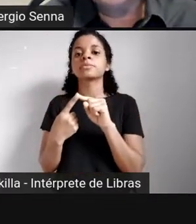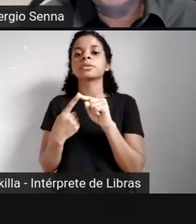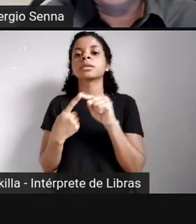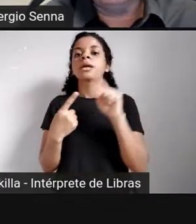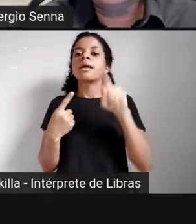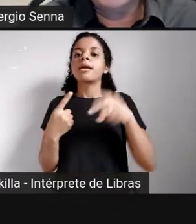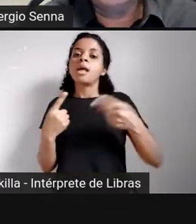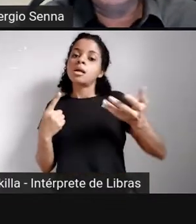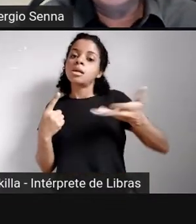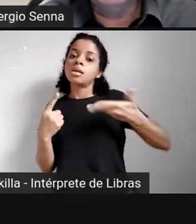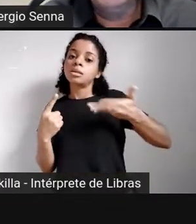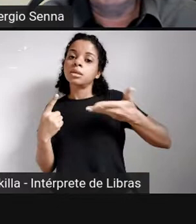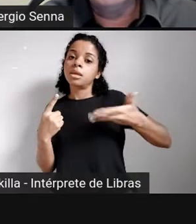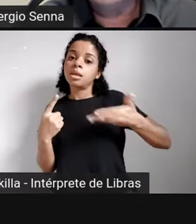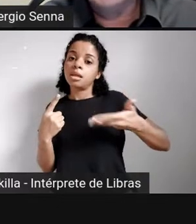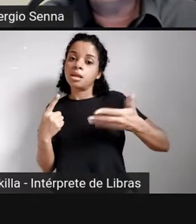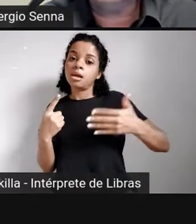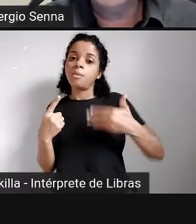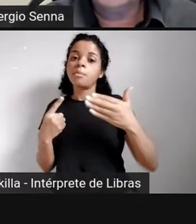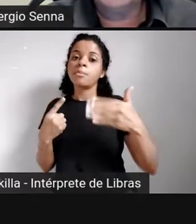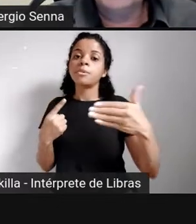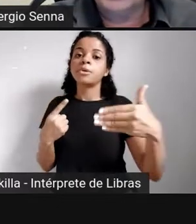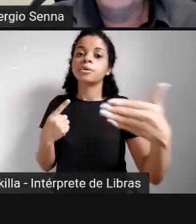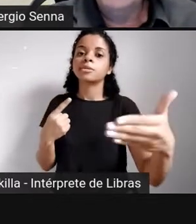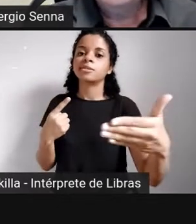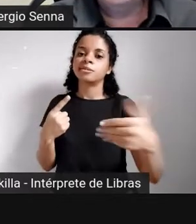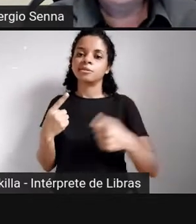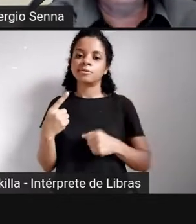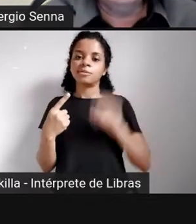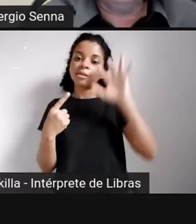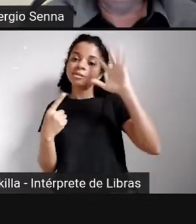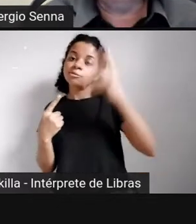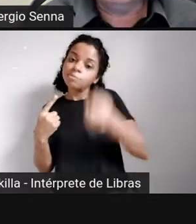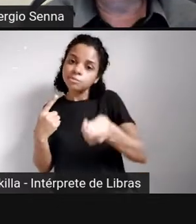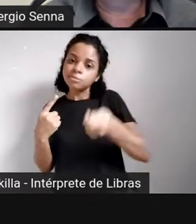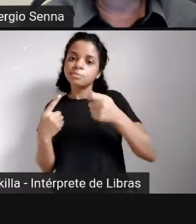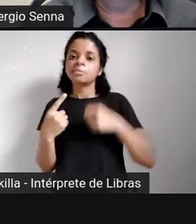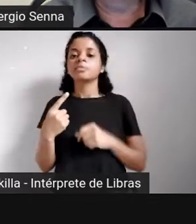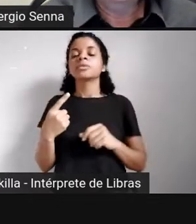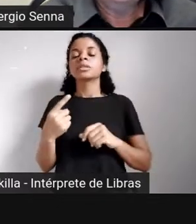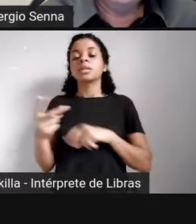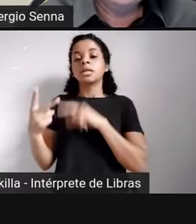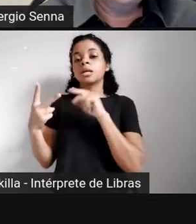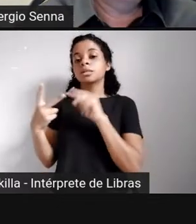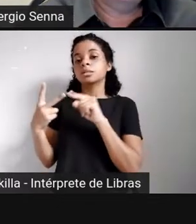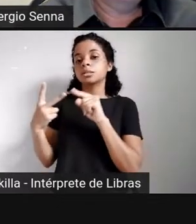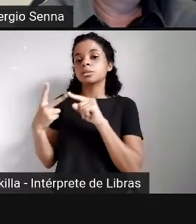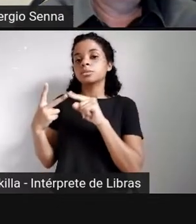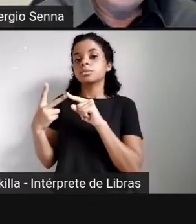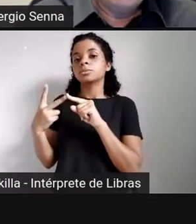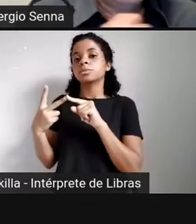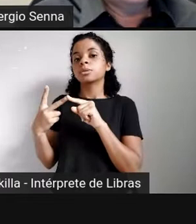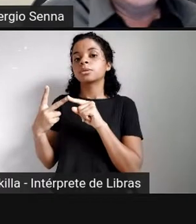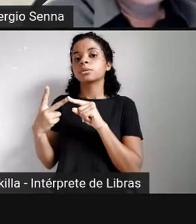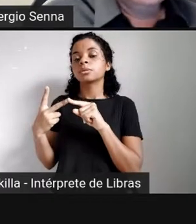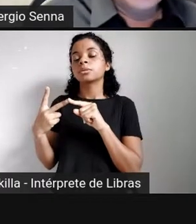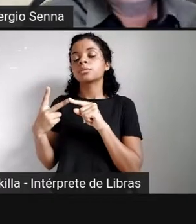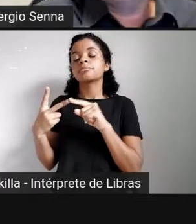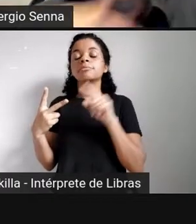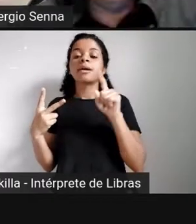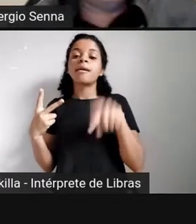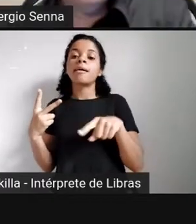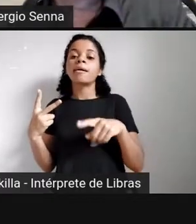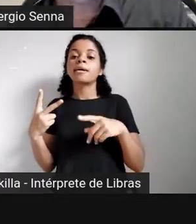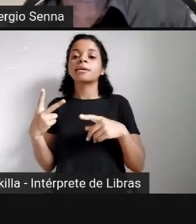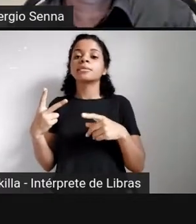o processo, acelerar o retardar o processo. muda a velocidade do processo decisório. E a segunda principal função é dar um peso